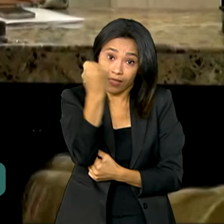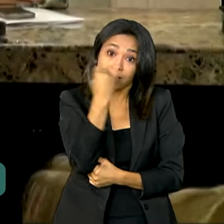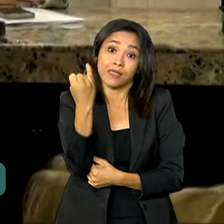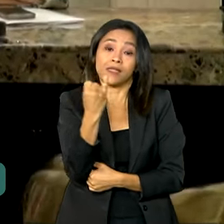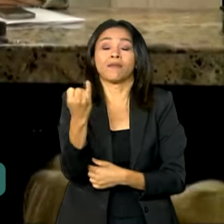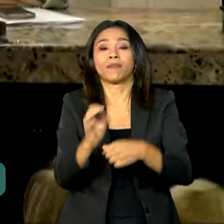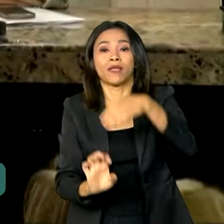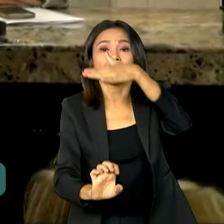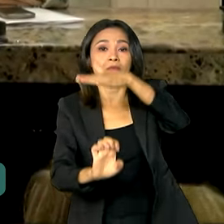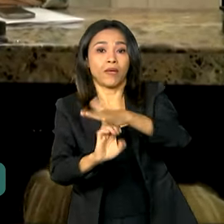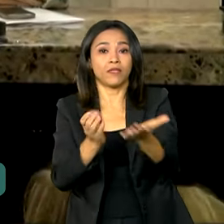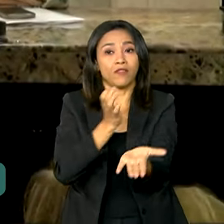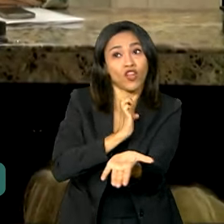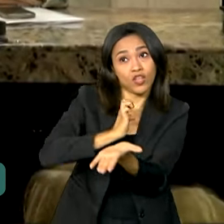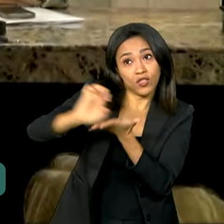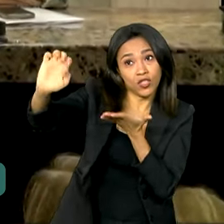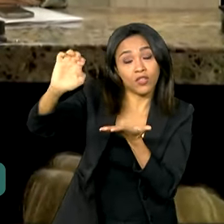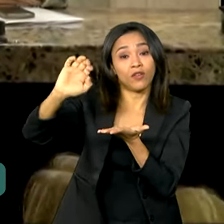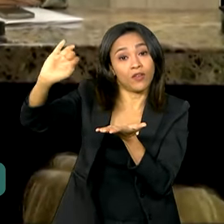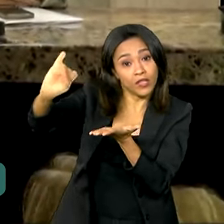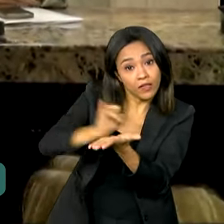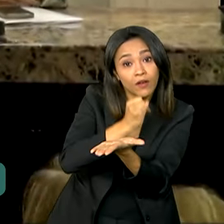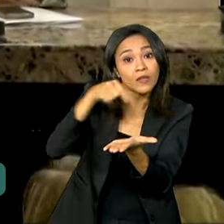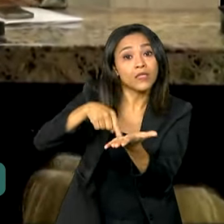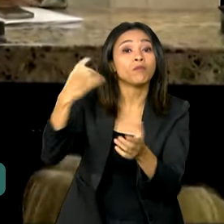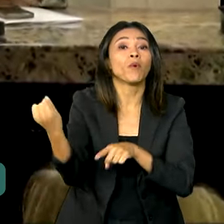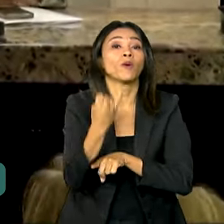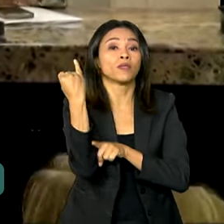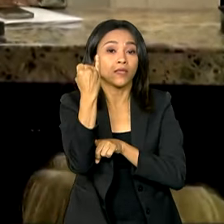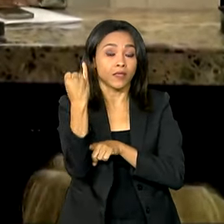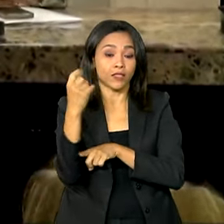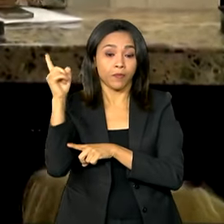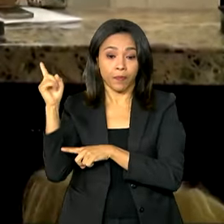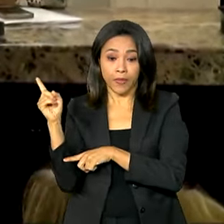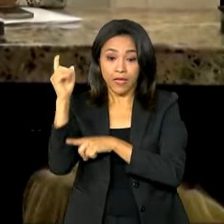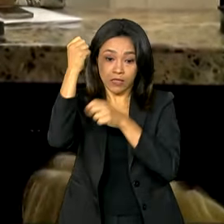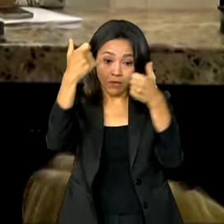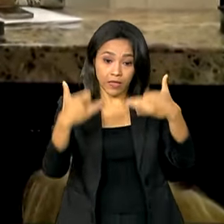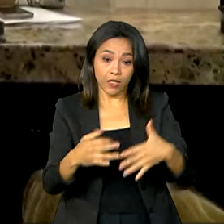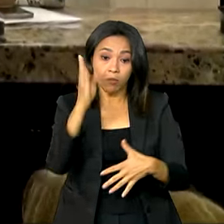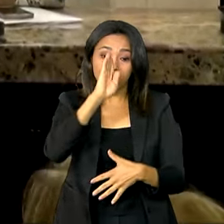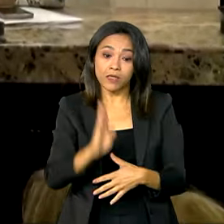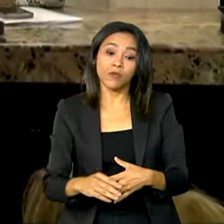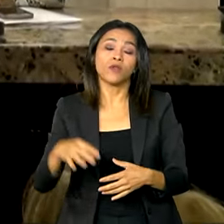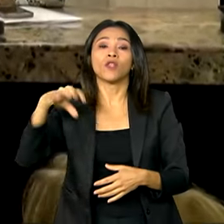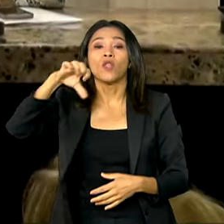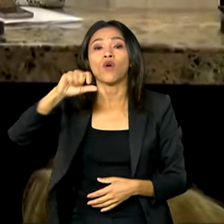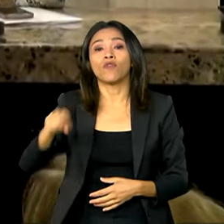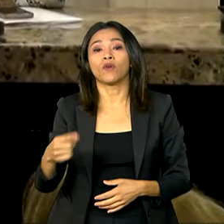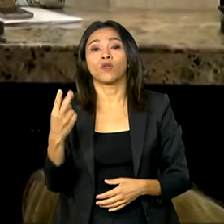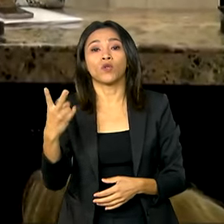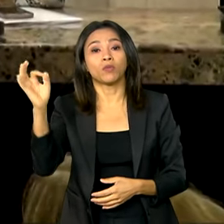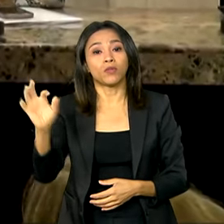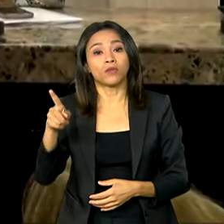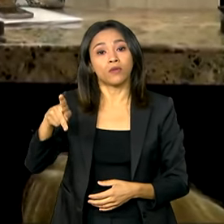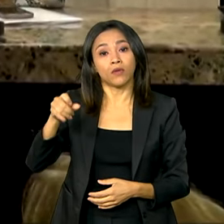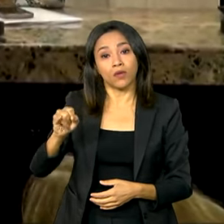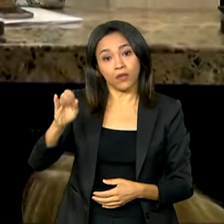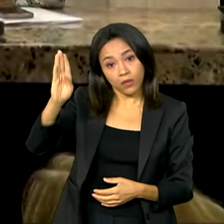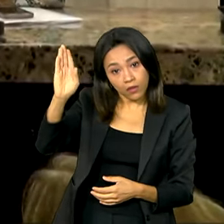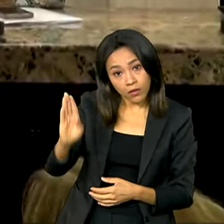exterior para o país. O tem 1,9%, menos de 2% do PIB do mundo.